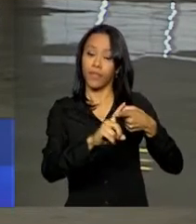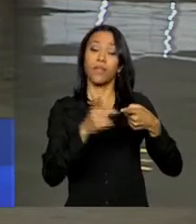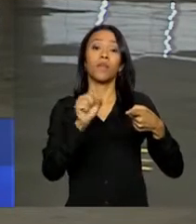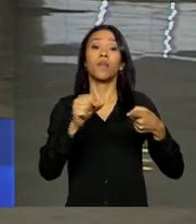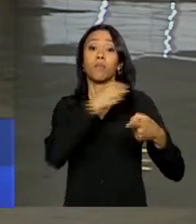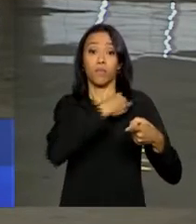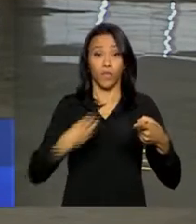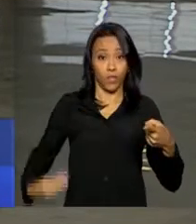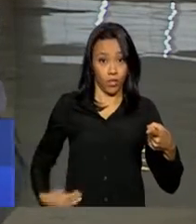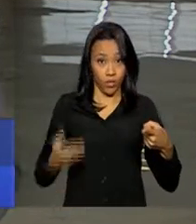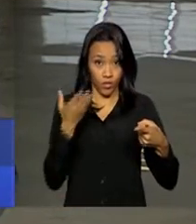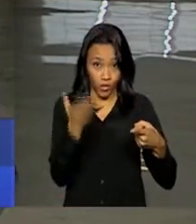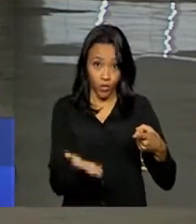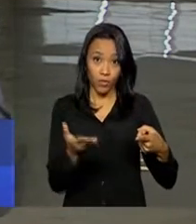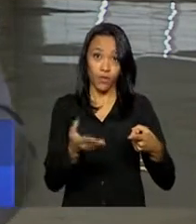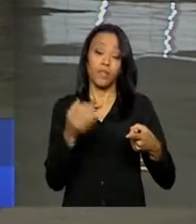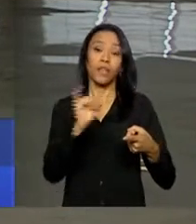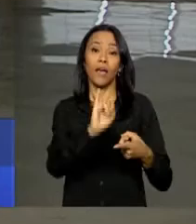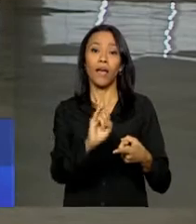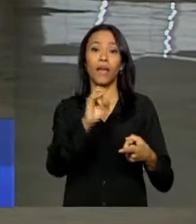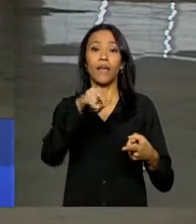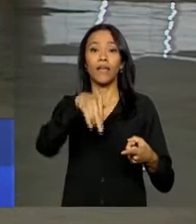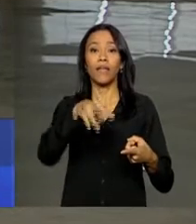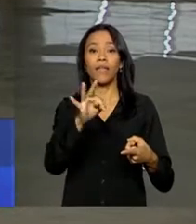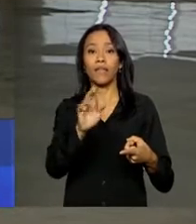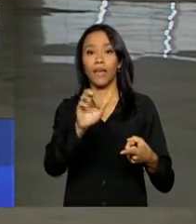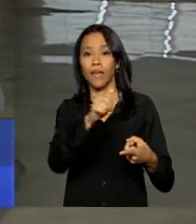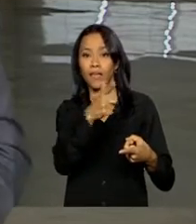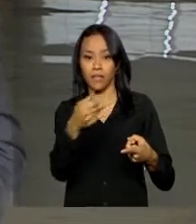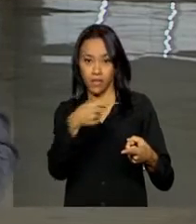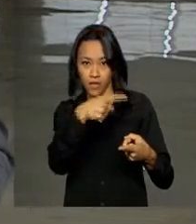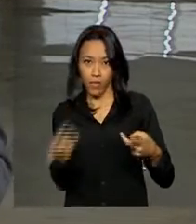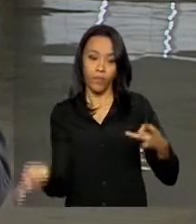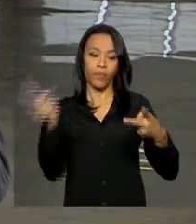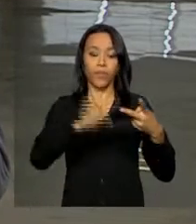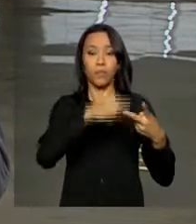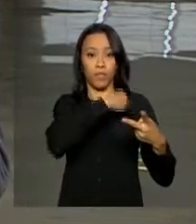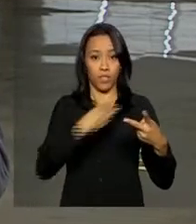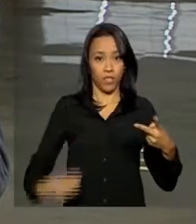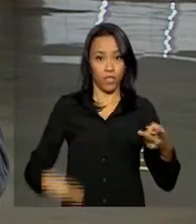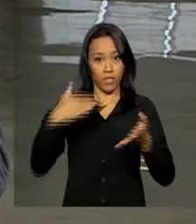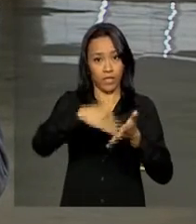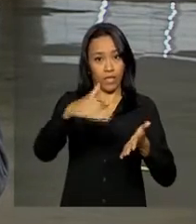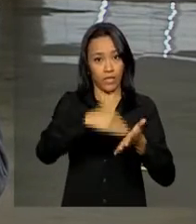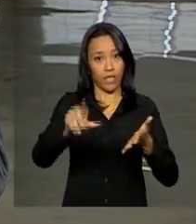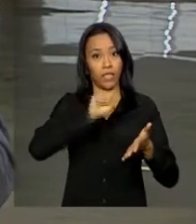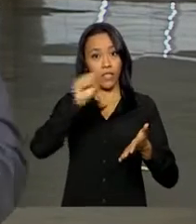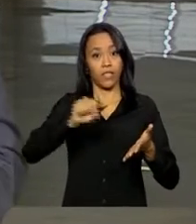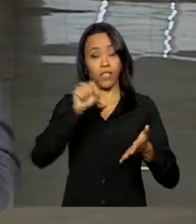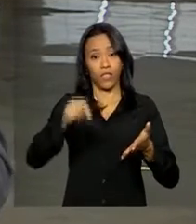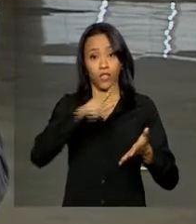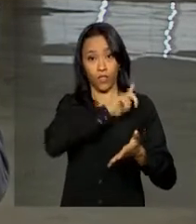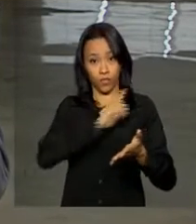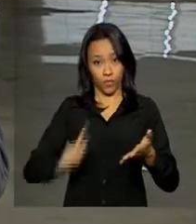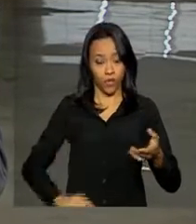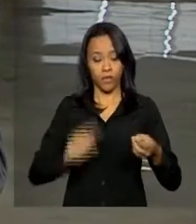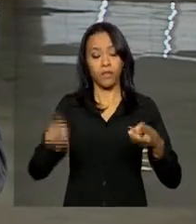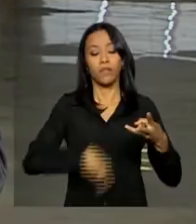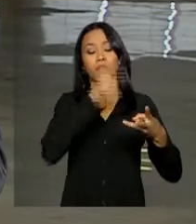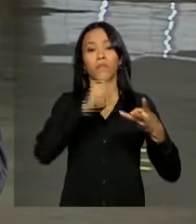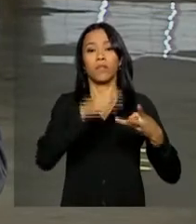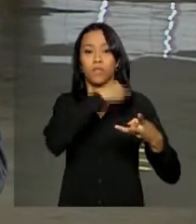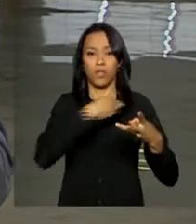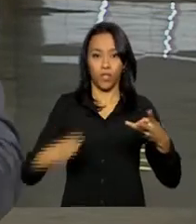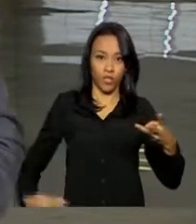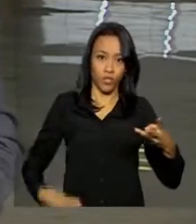ministro da Integração, interino da Integração, Carlos Vieira. O ministro da Secretaria de Governo, Ricardo Bezoini. O